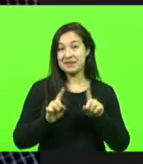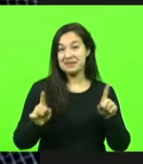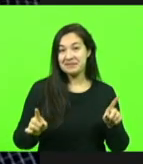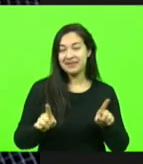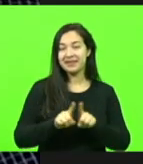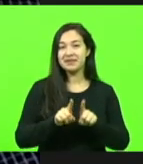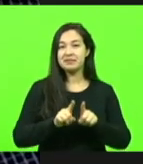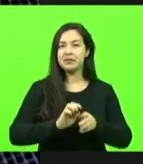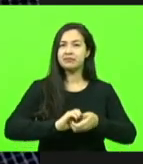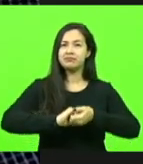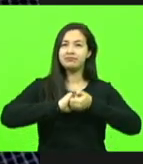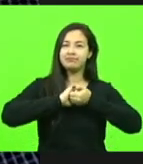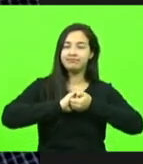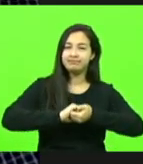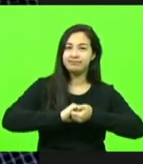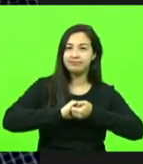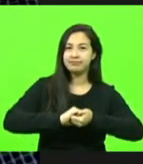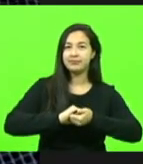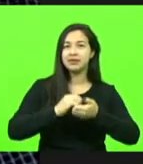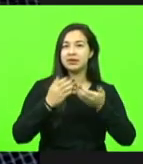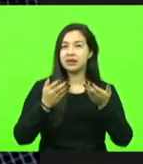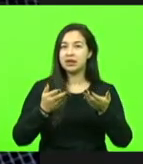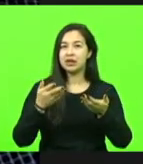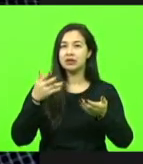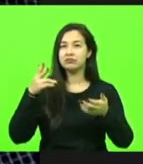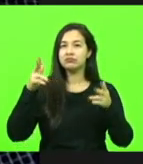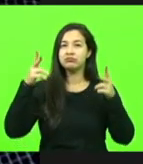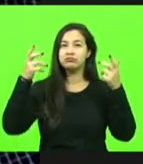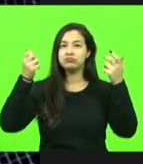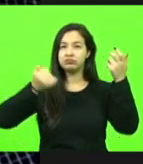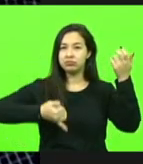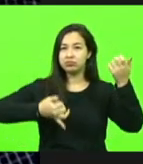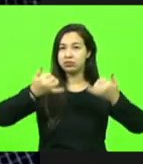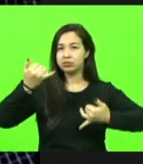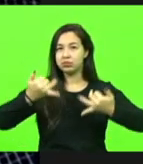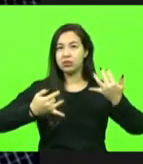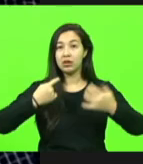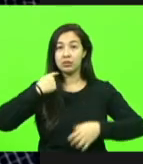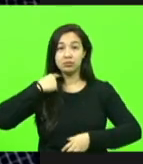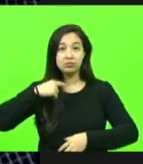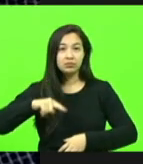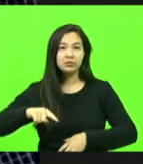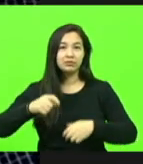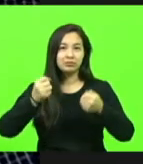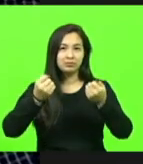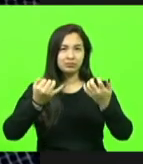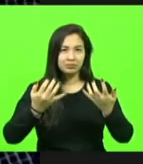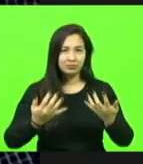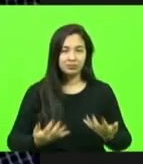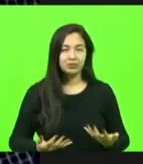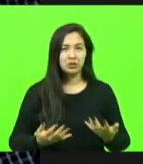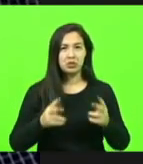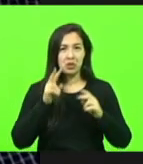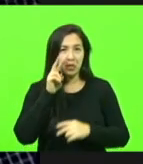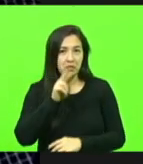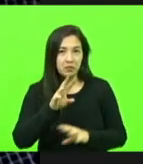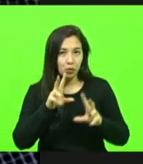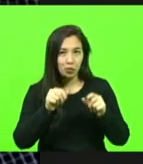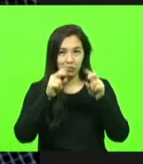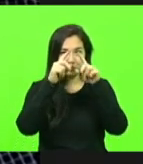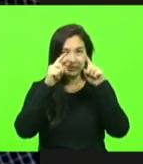pronunciamento do deputado Silvio, não ouvi todo o pronunciamento do deputado Sareta,